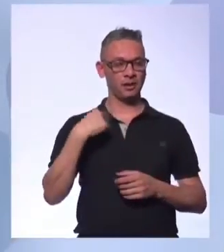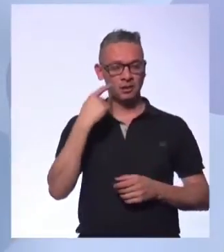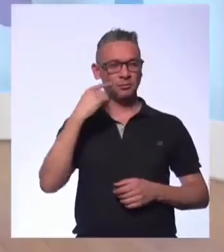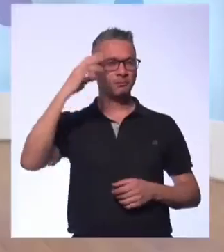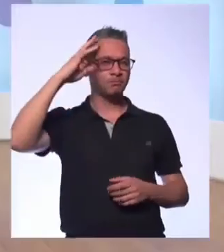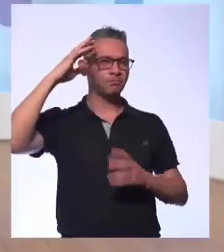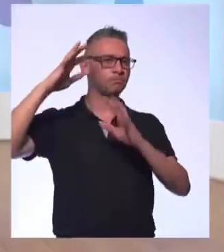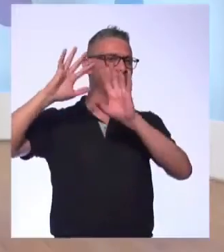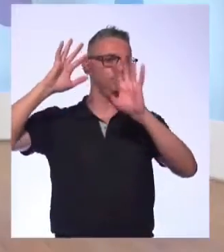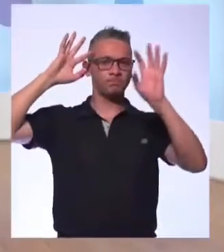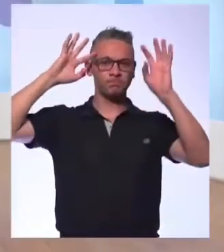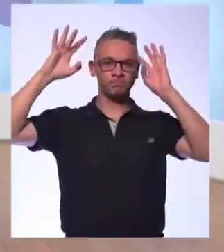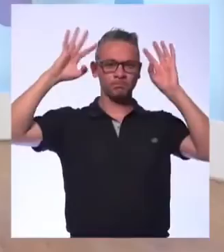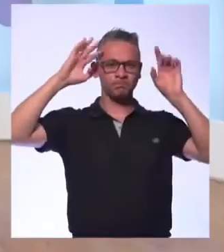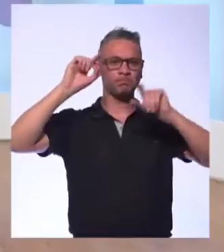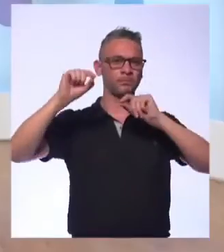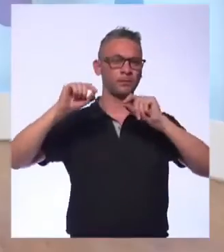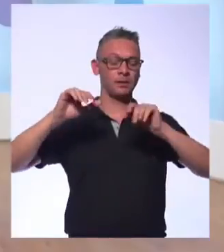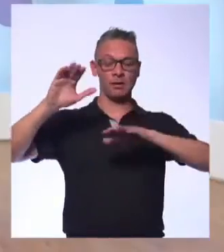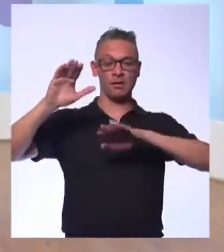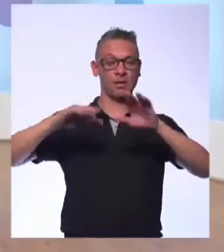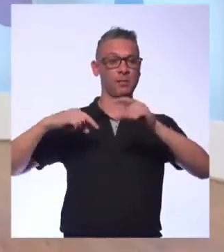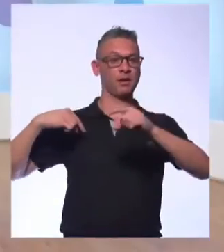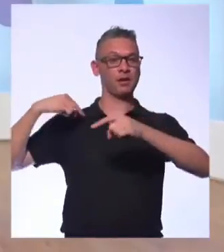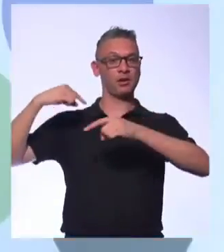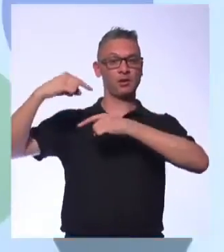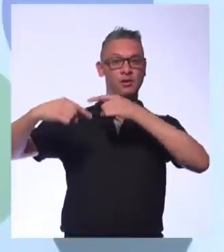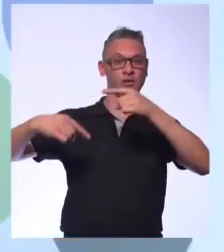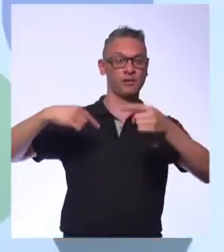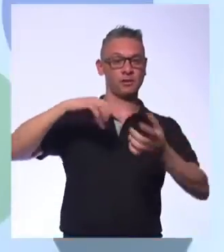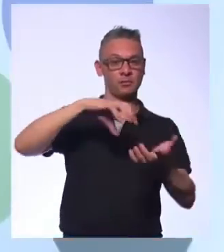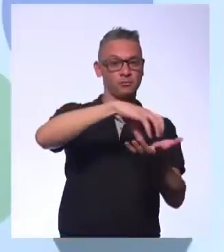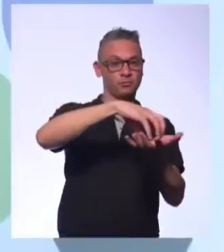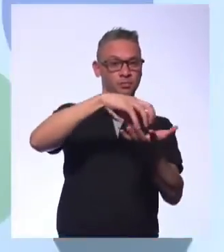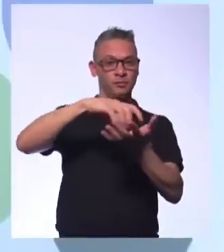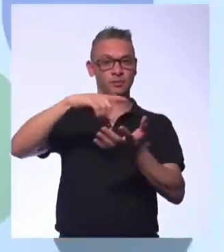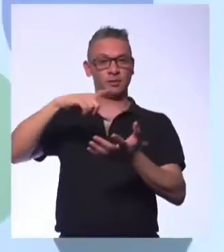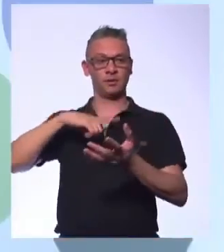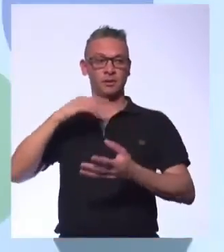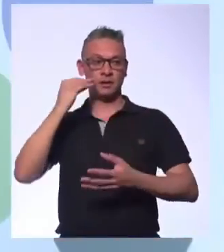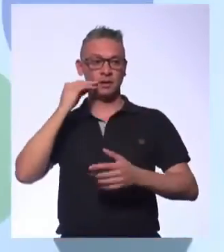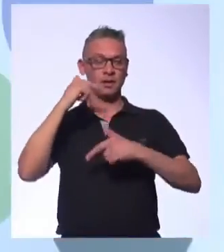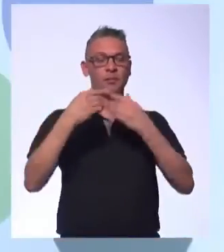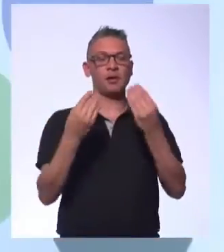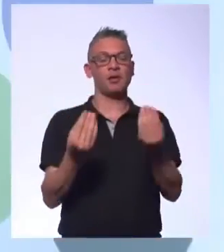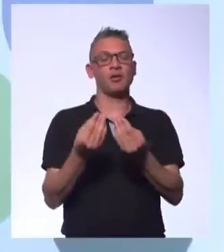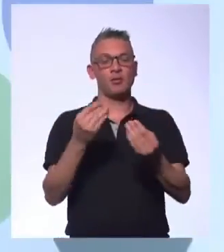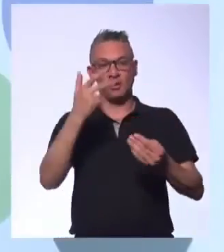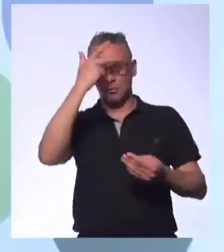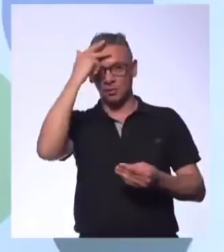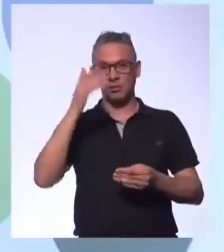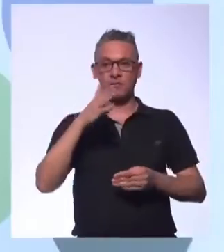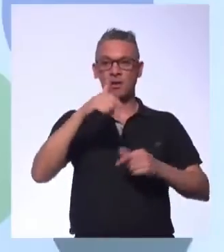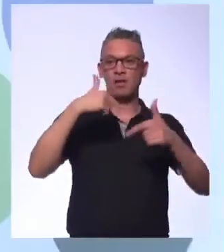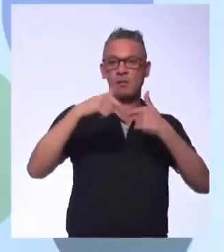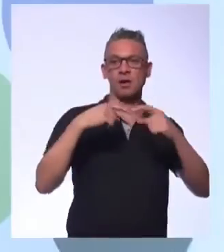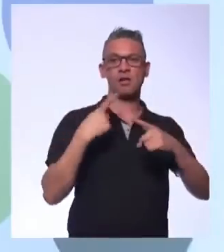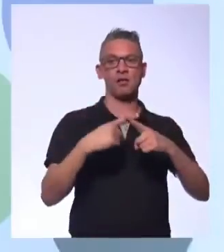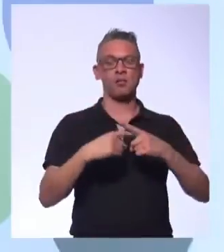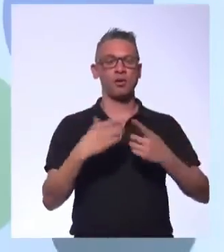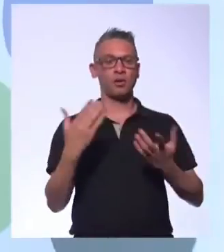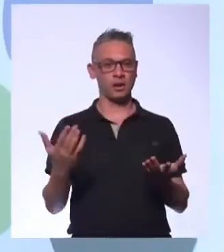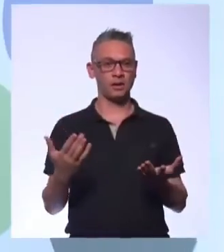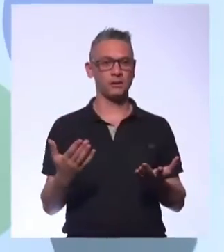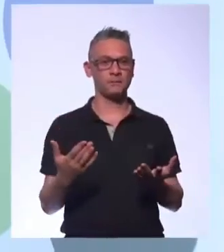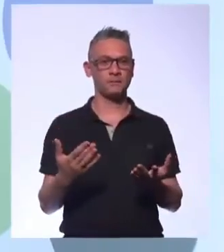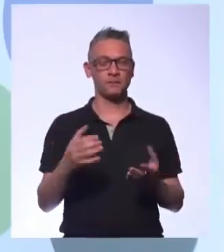assim, dependendo da geração, o que cada geração busca quando pensa em trabalho? Por que as pessoas vão trabalhar? Porque eu penso assim, o pessoal